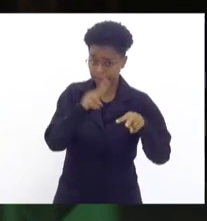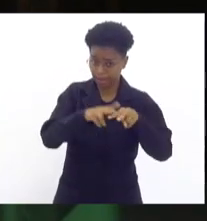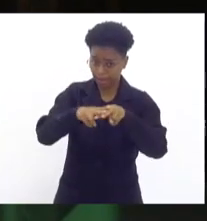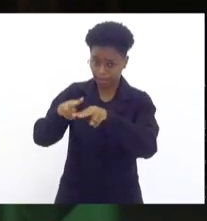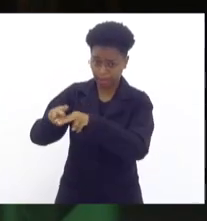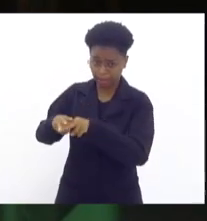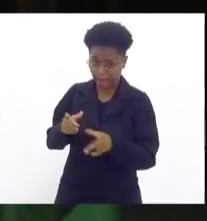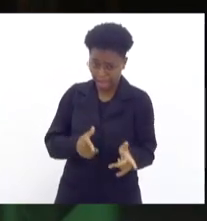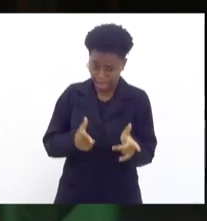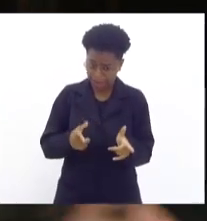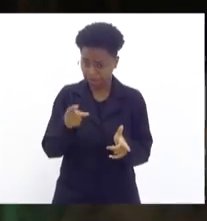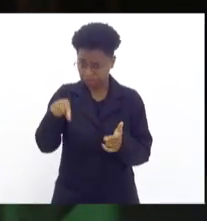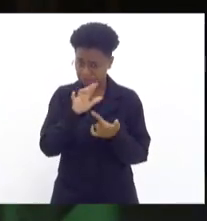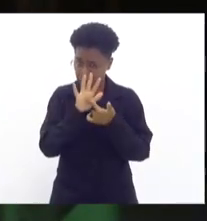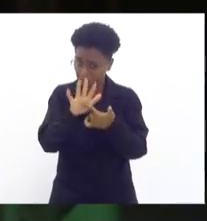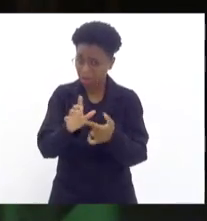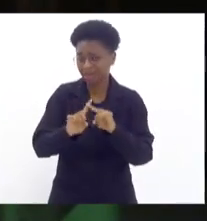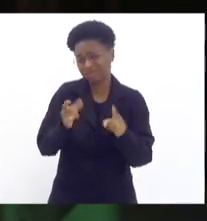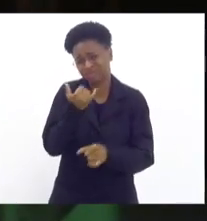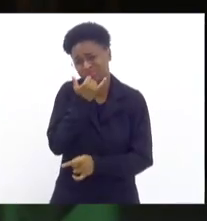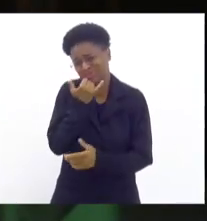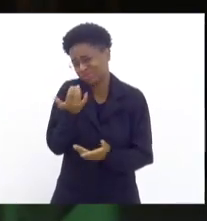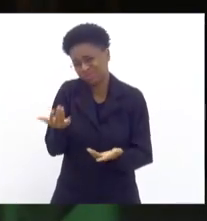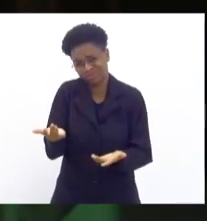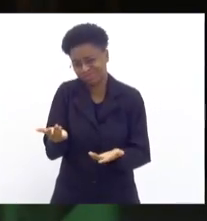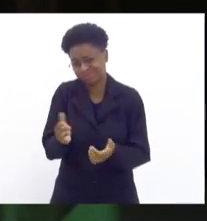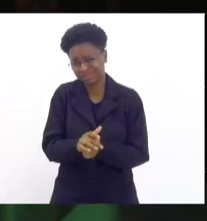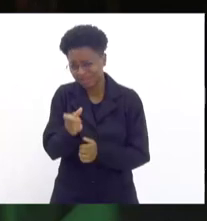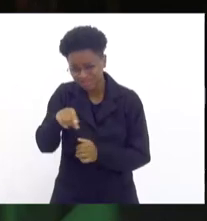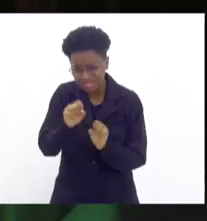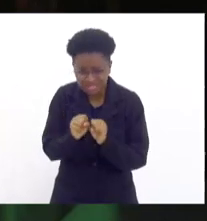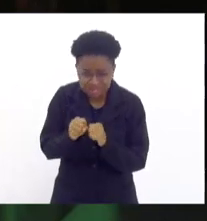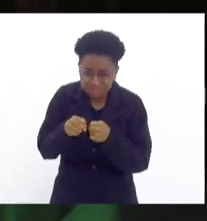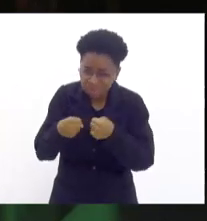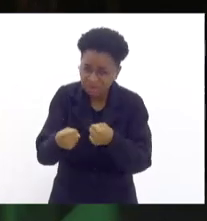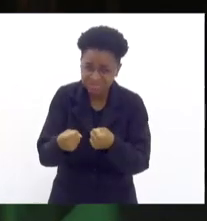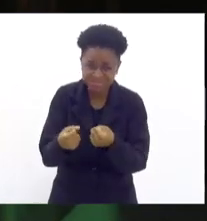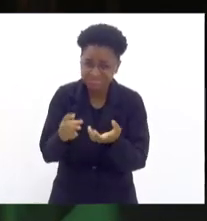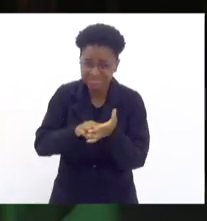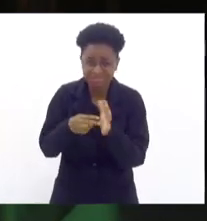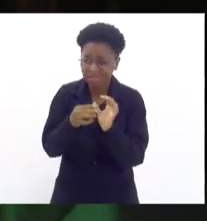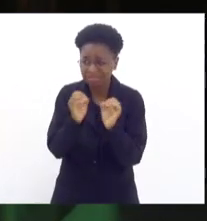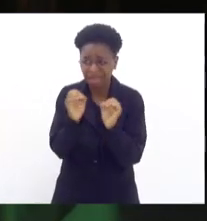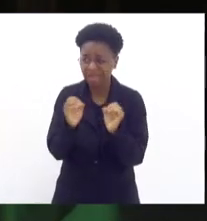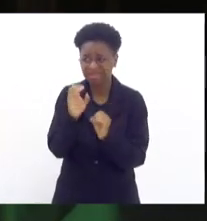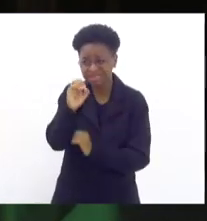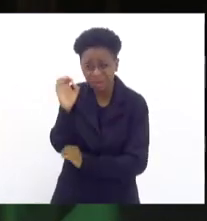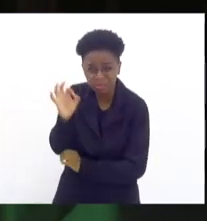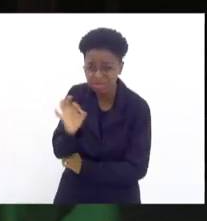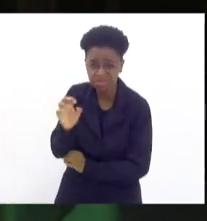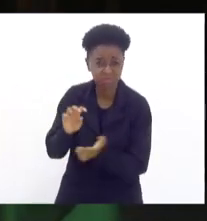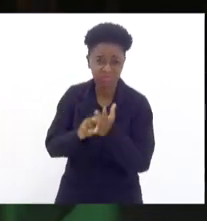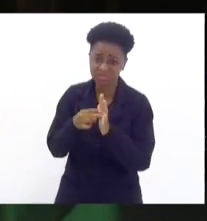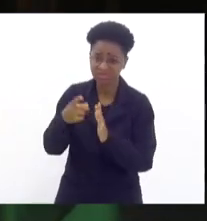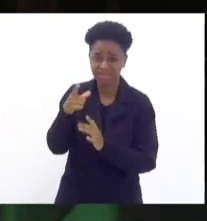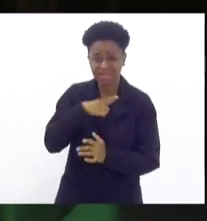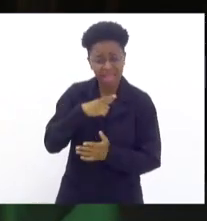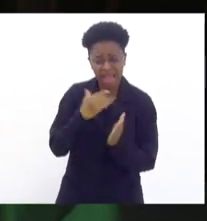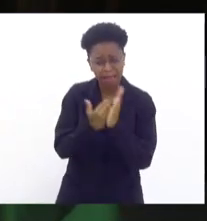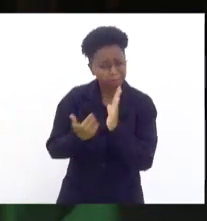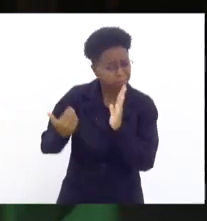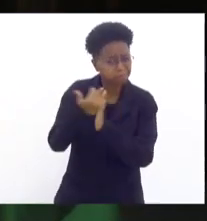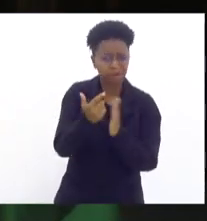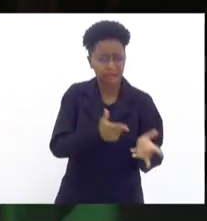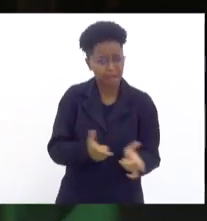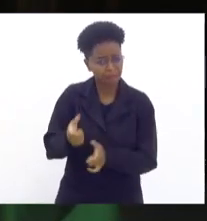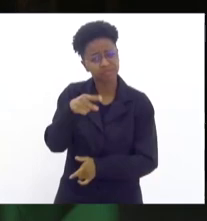armas que os senhores apreendem, mas, desculpem, com todo o esforço que vocês têm, isso não nem 0% de todo o armamento que esses bandidos têm, e os senhores